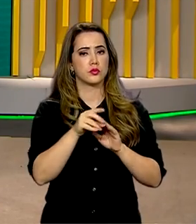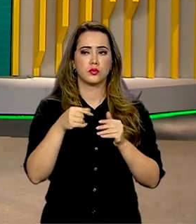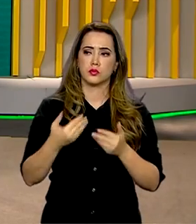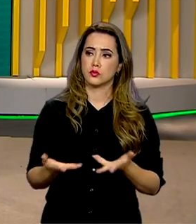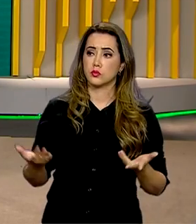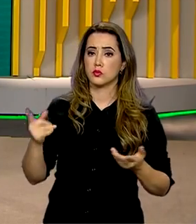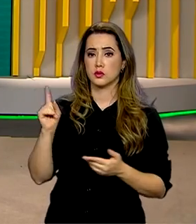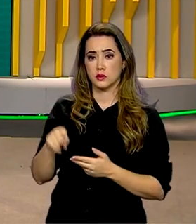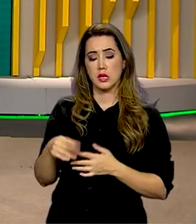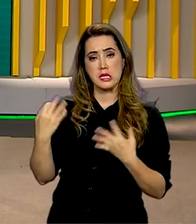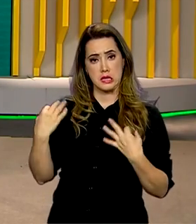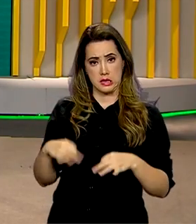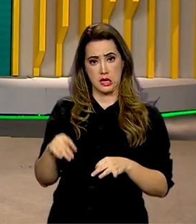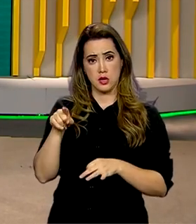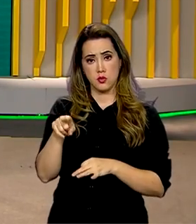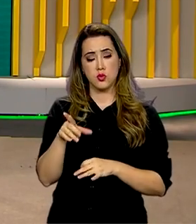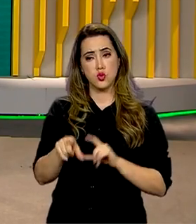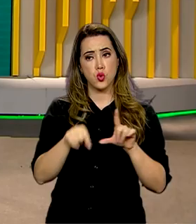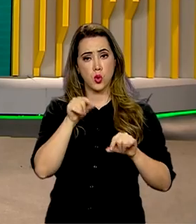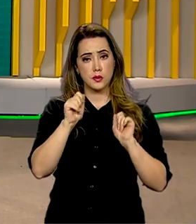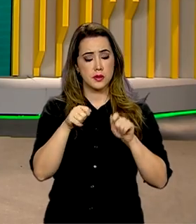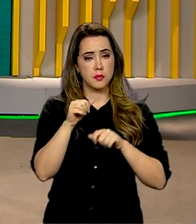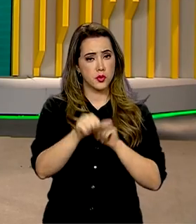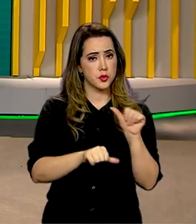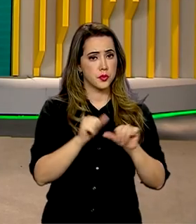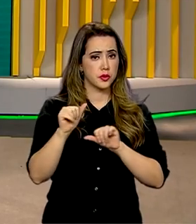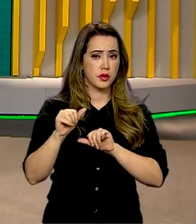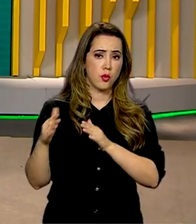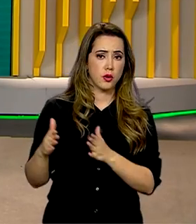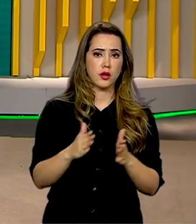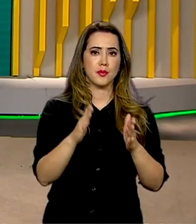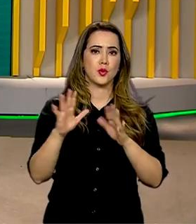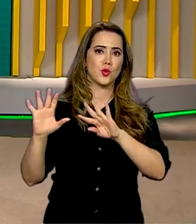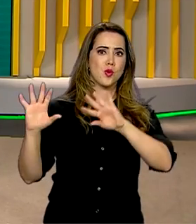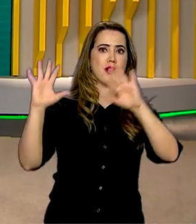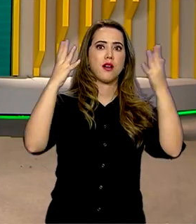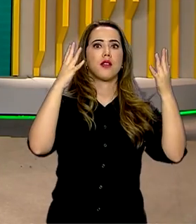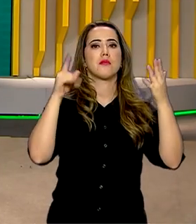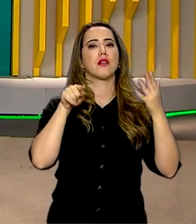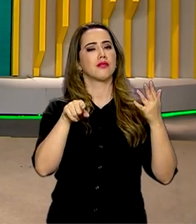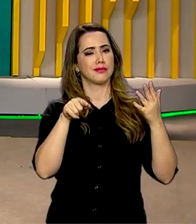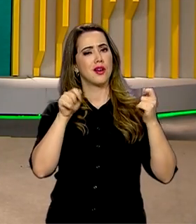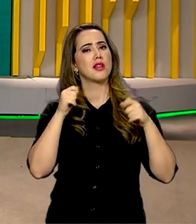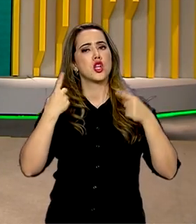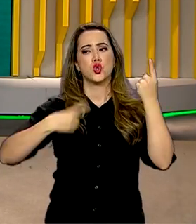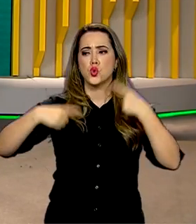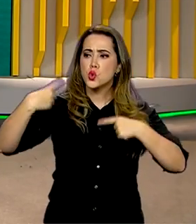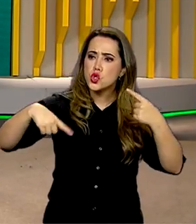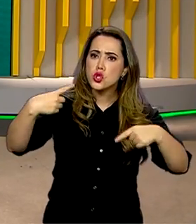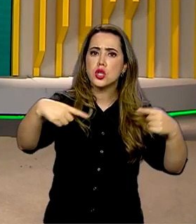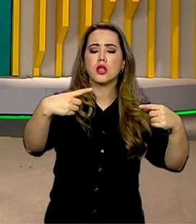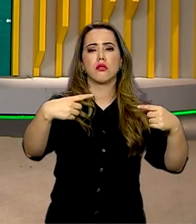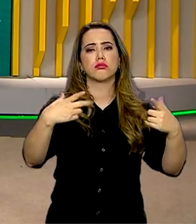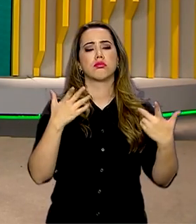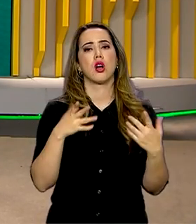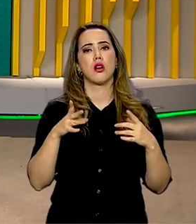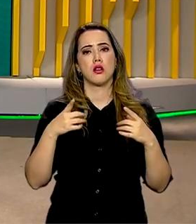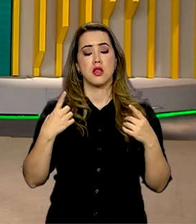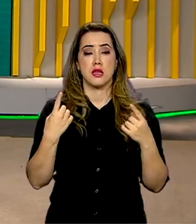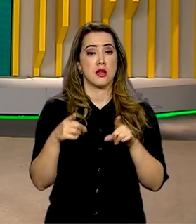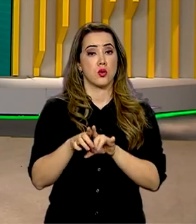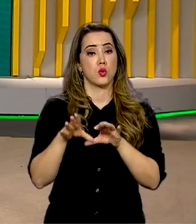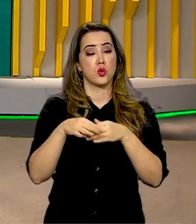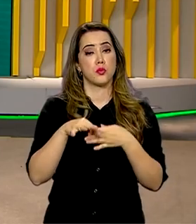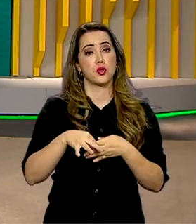Roberto, decisões que podem mudar o rumo climático do mundo estão sendo discutidas a todo momento entre as lideranças dos